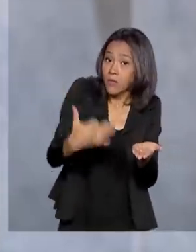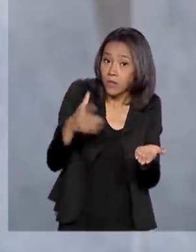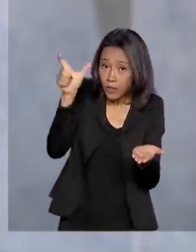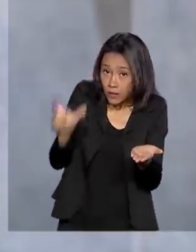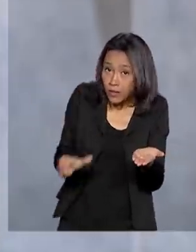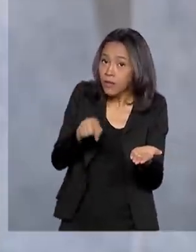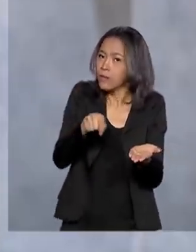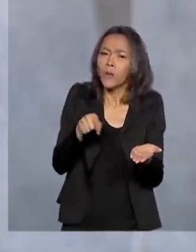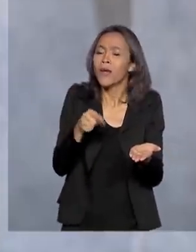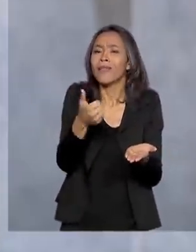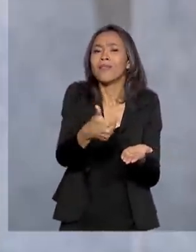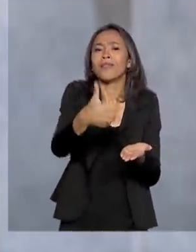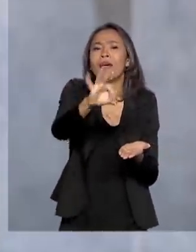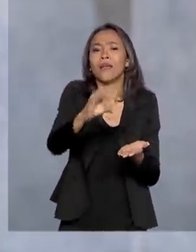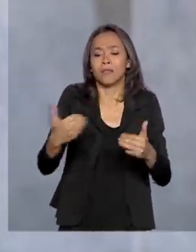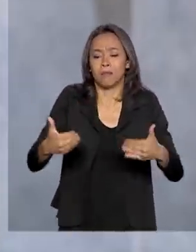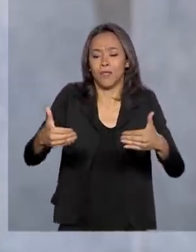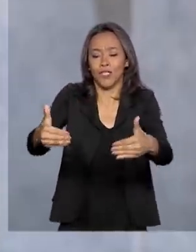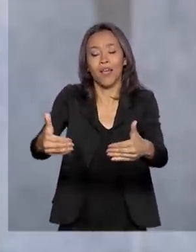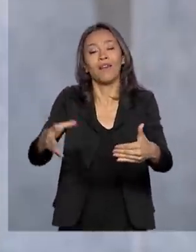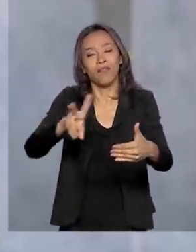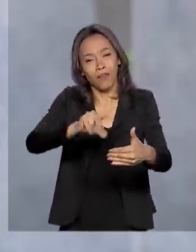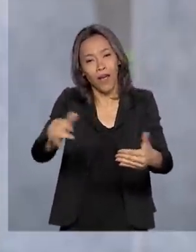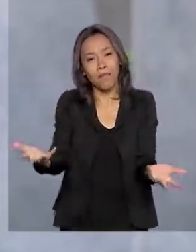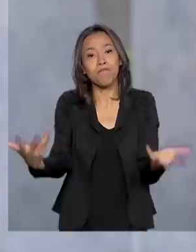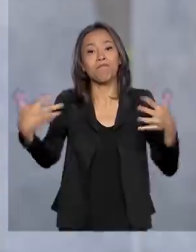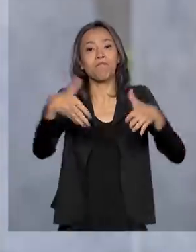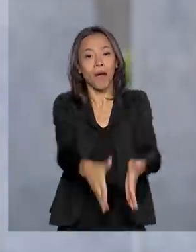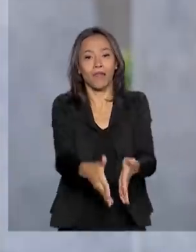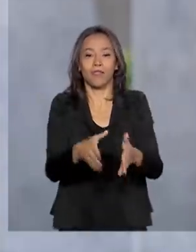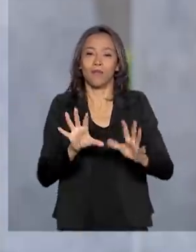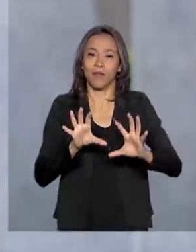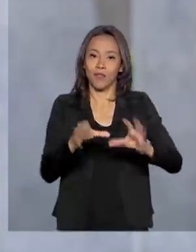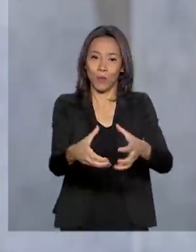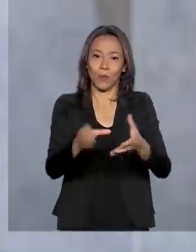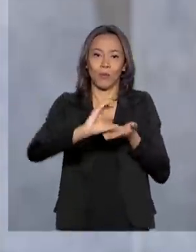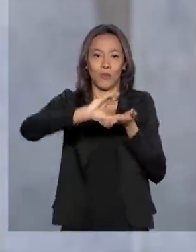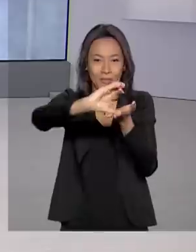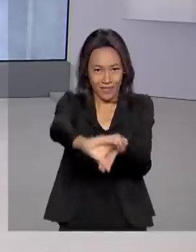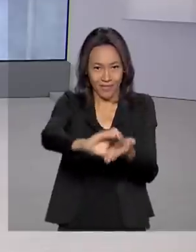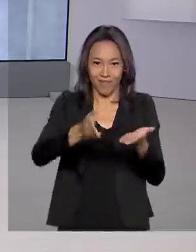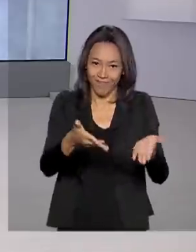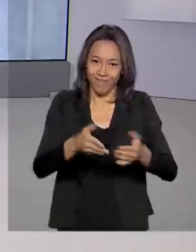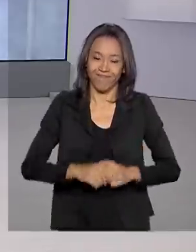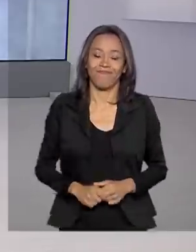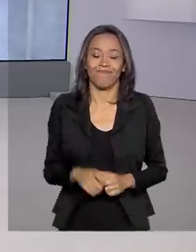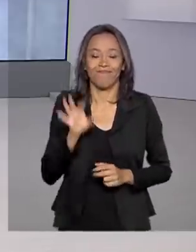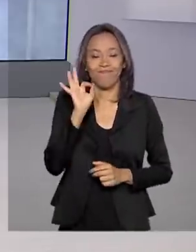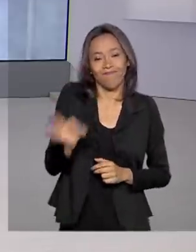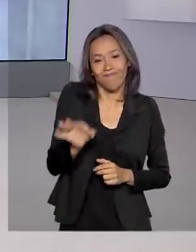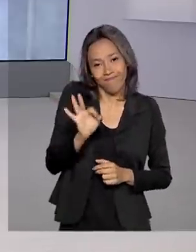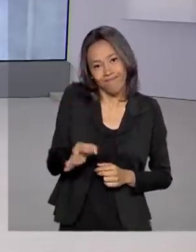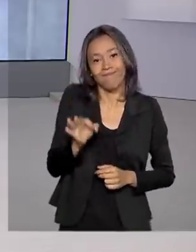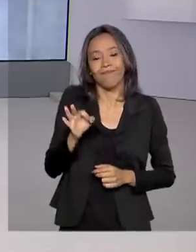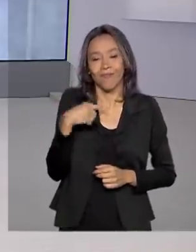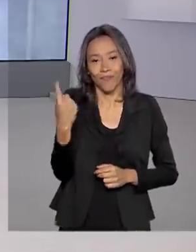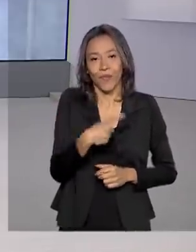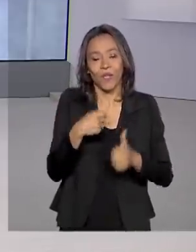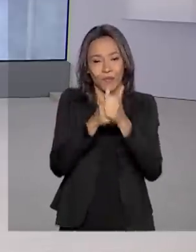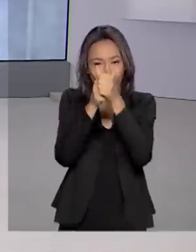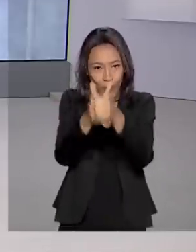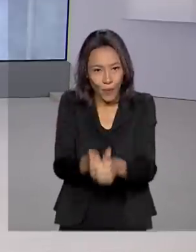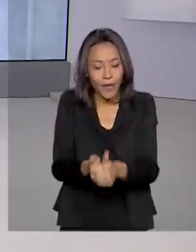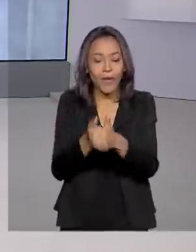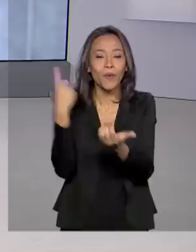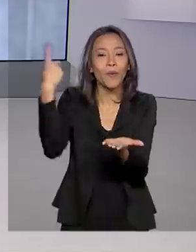ministérios vão fazer parte do Conselho Nacional da Amazônia Legal. Renata? Tá certo, Luciana. A gente acompanha aqui, então, essa